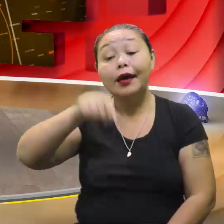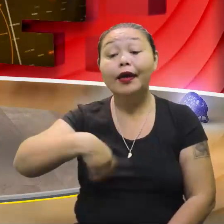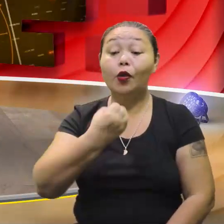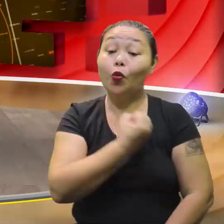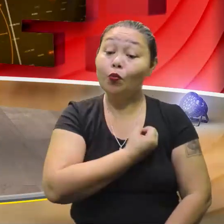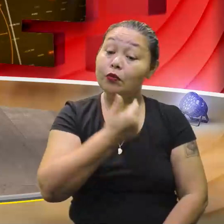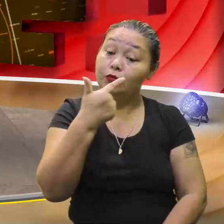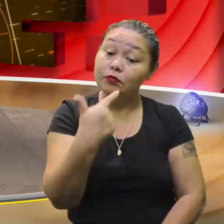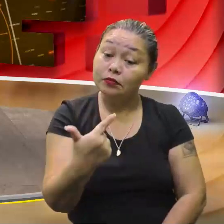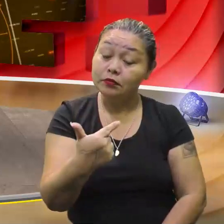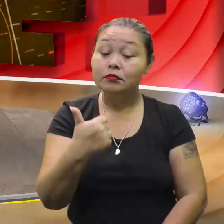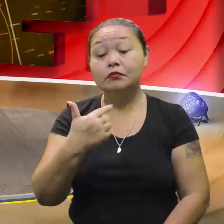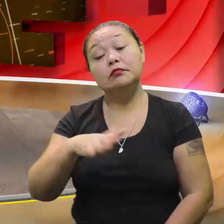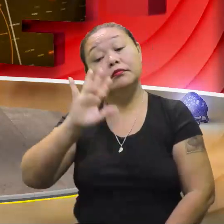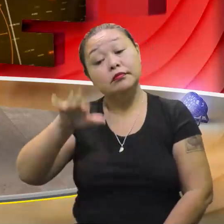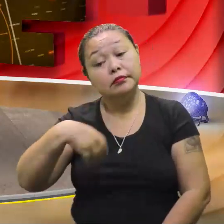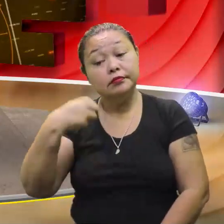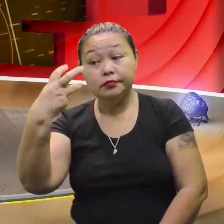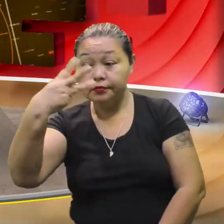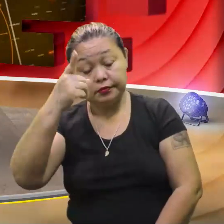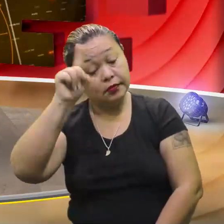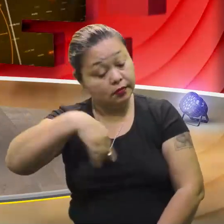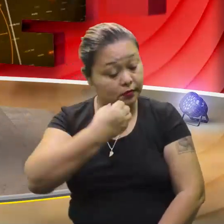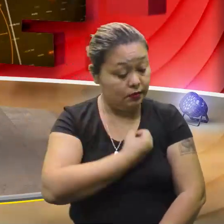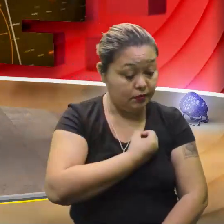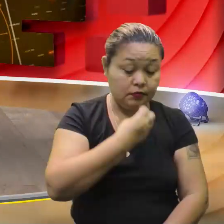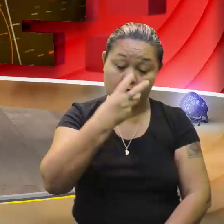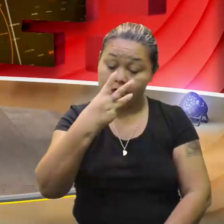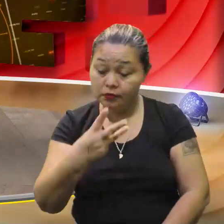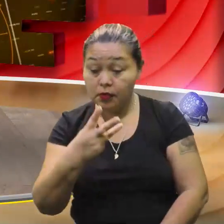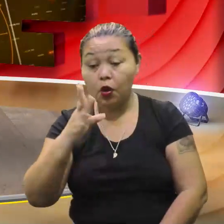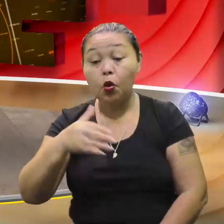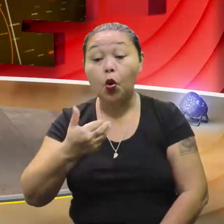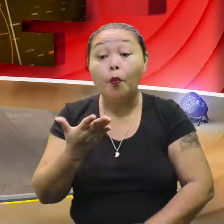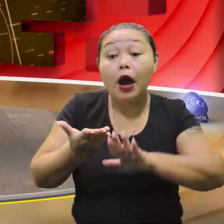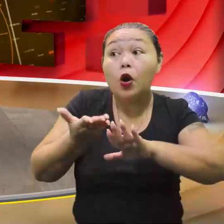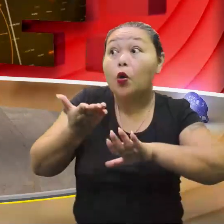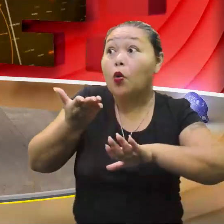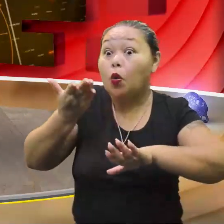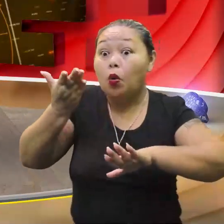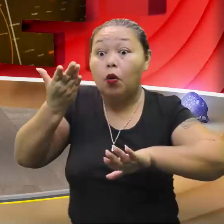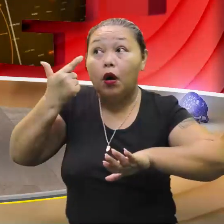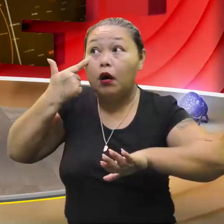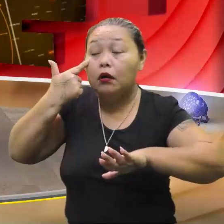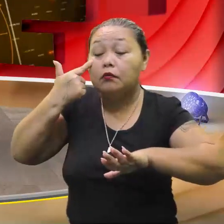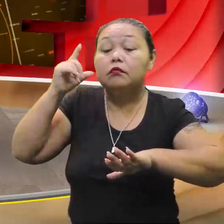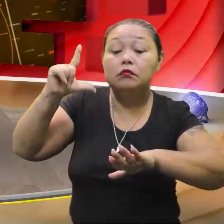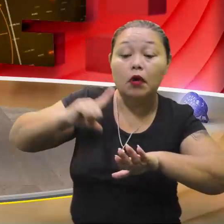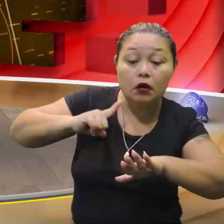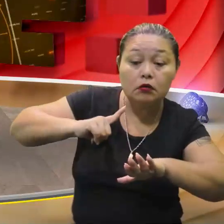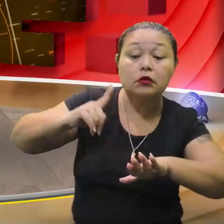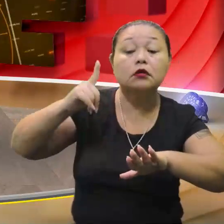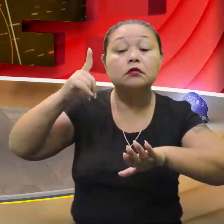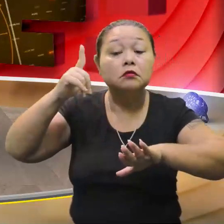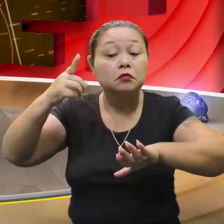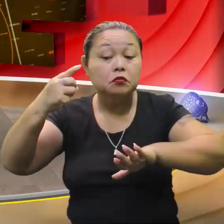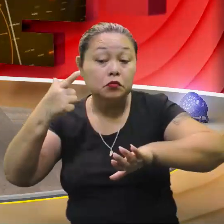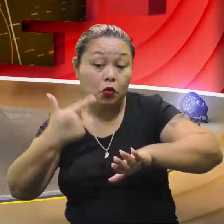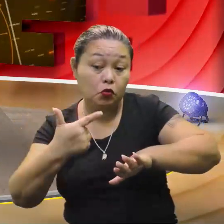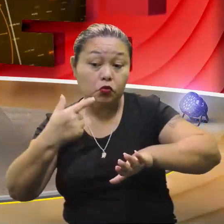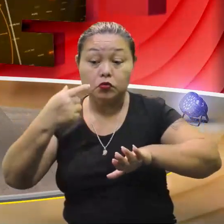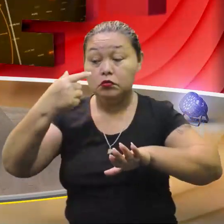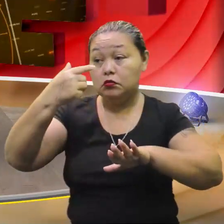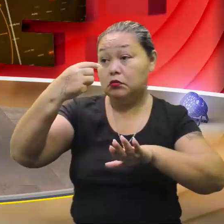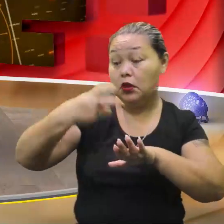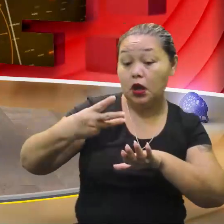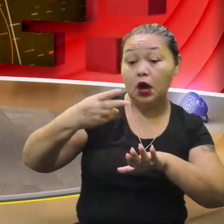sucessivamente. A do terceiro grau tem expoente três. Mas, qual o expoente? O maior, tá? Porque, às vezes, pode ter o três. Pode ter o dois. Pode ter